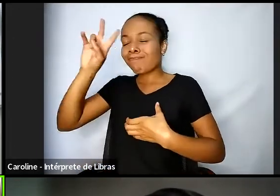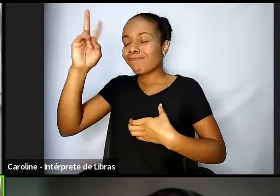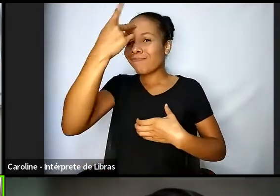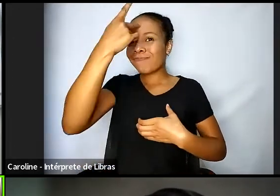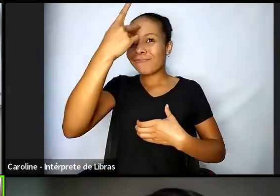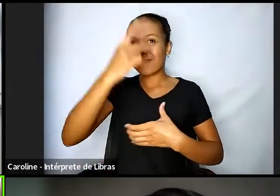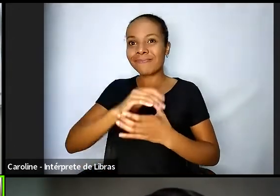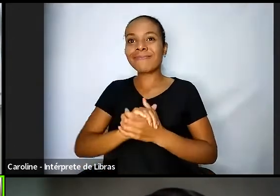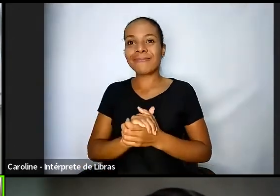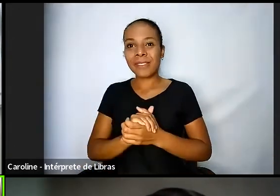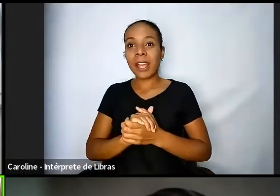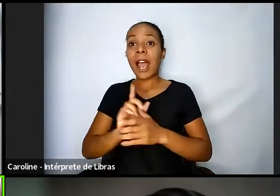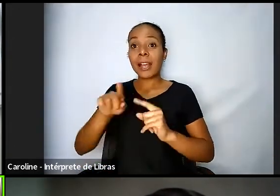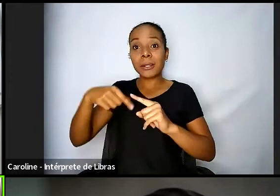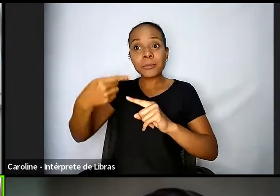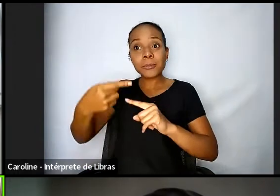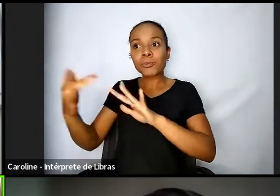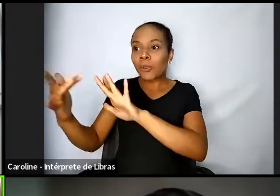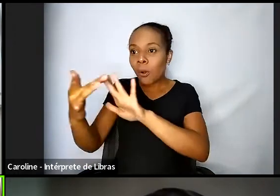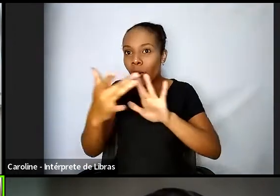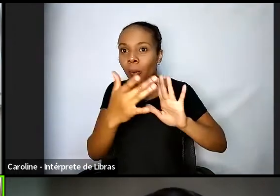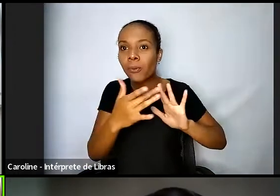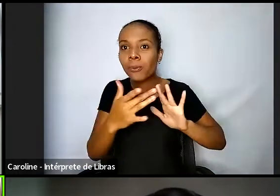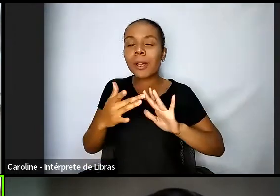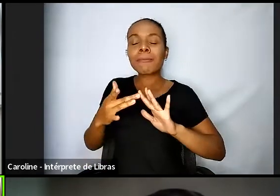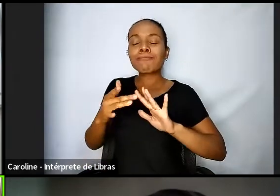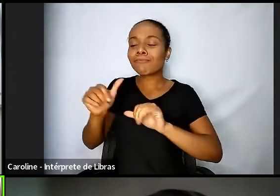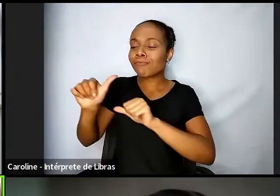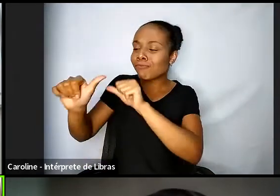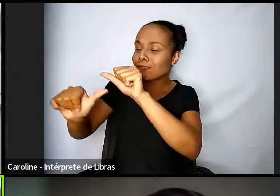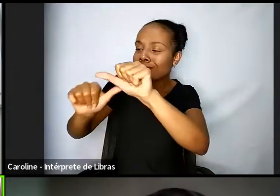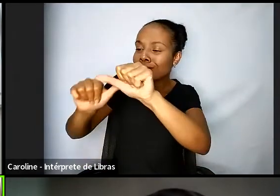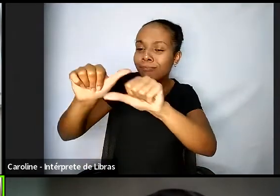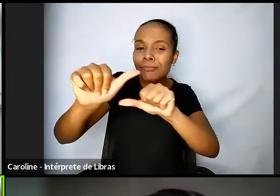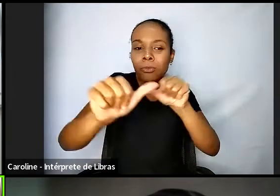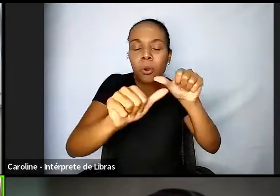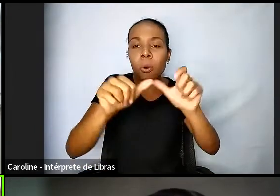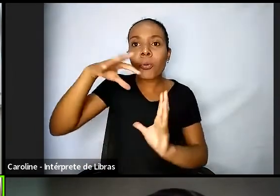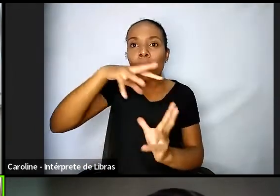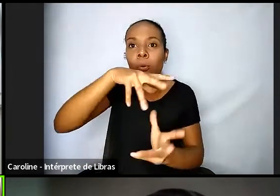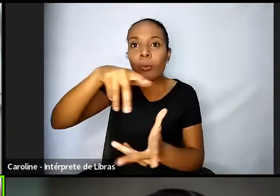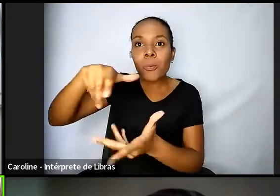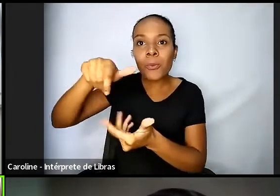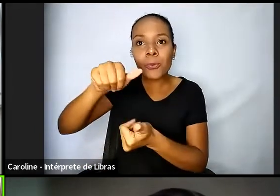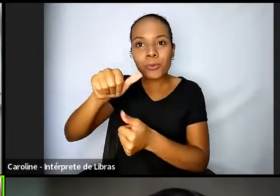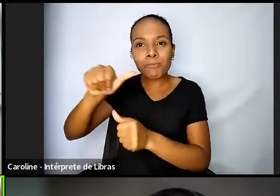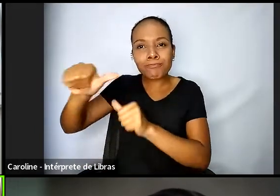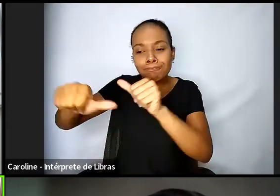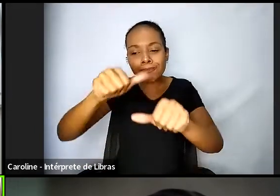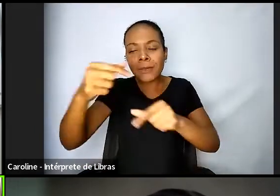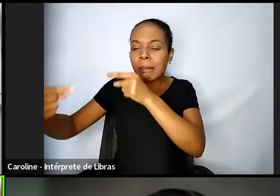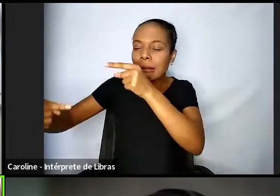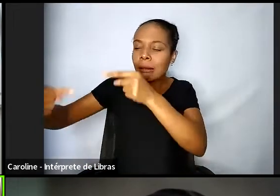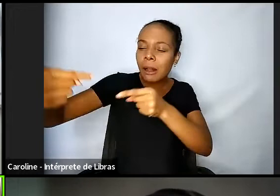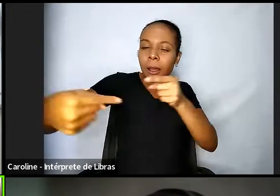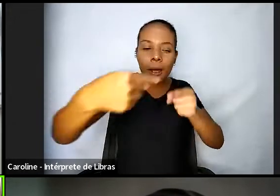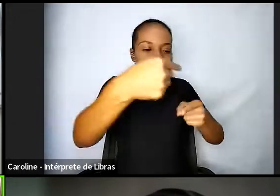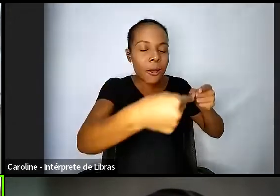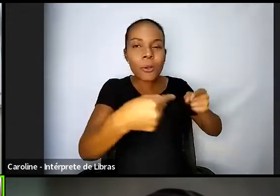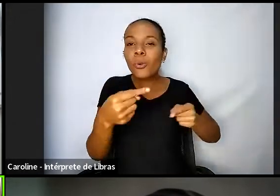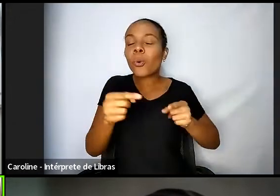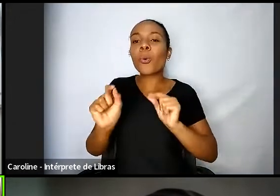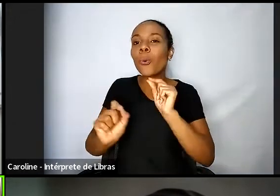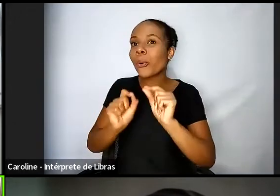contato com toda uma transformação que está ocorrendo no mundo uma discussão em relação a a